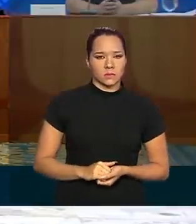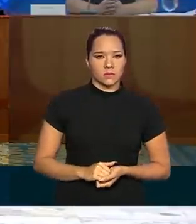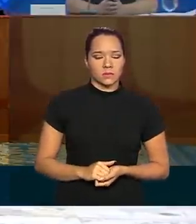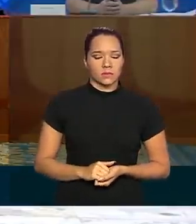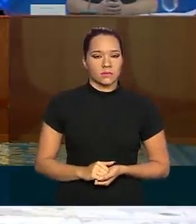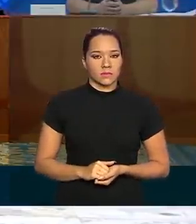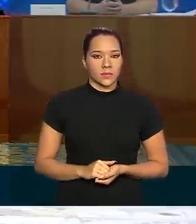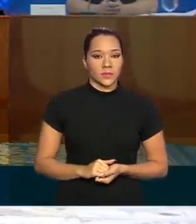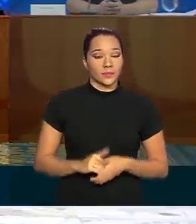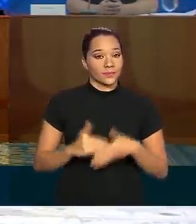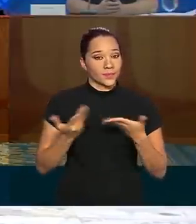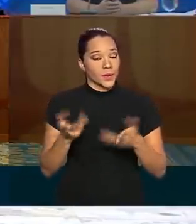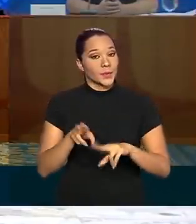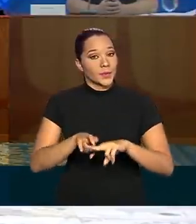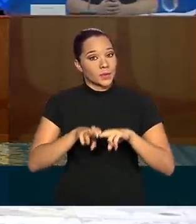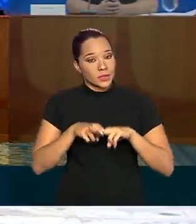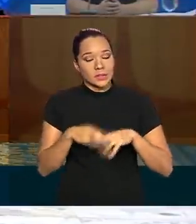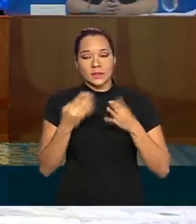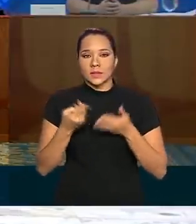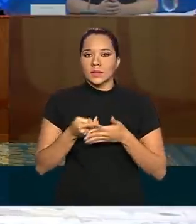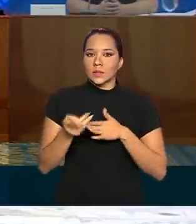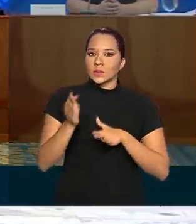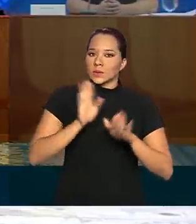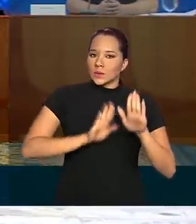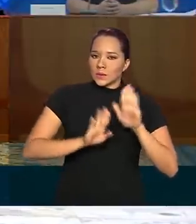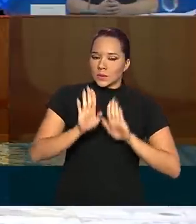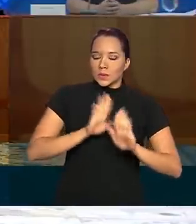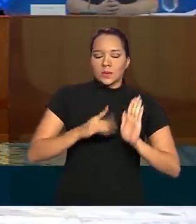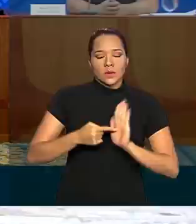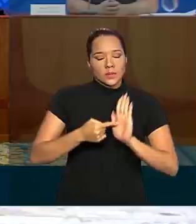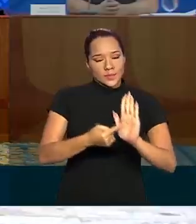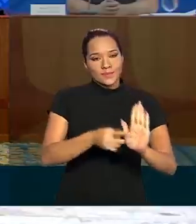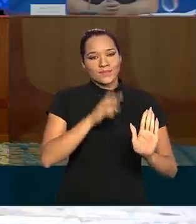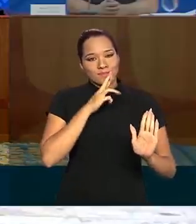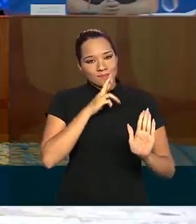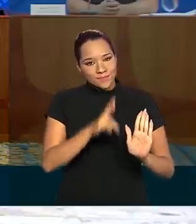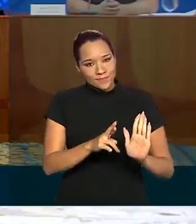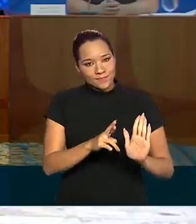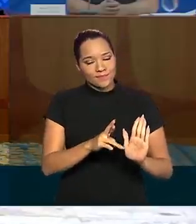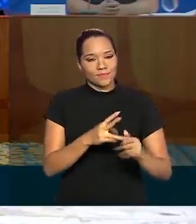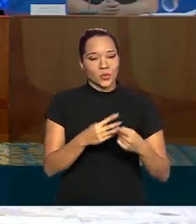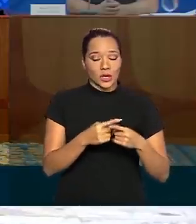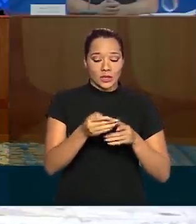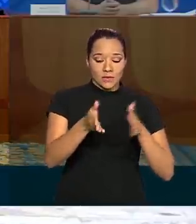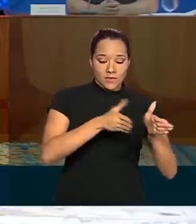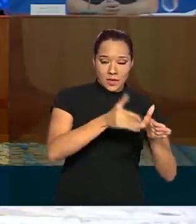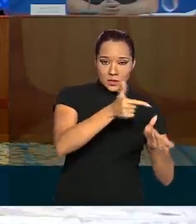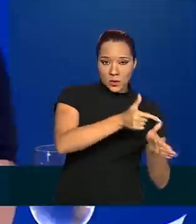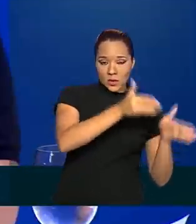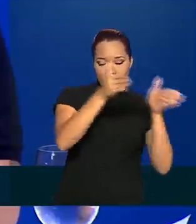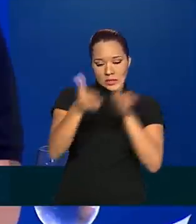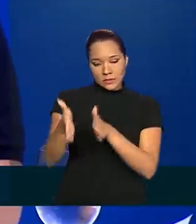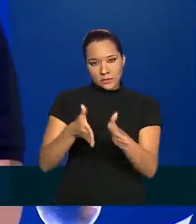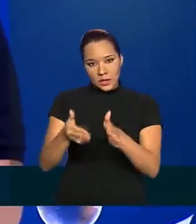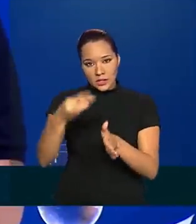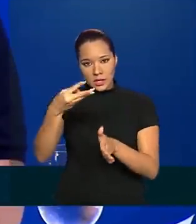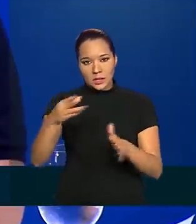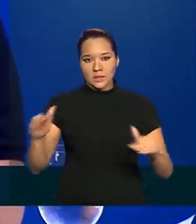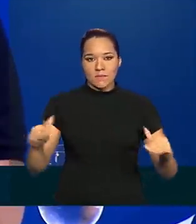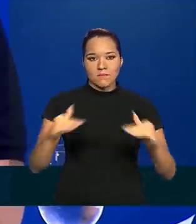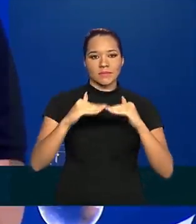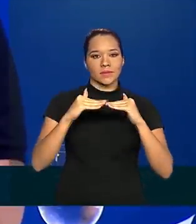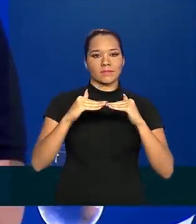Na verdade, por isso que a gente é muito cuidadoso sempre que apresenta o resultado. Entre a fase 2 e a fase 3, deu empate